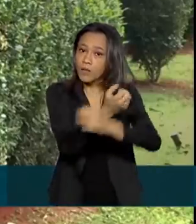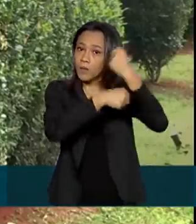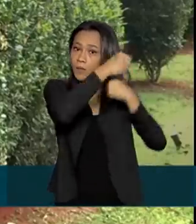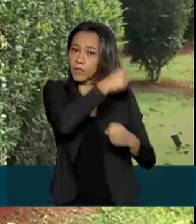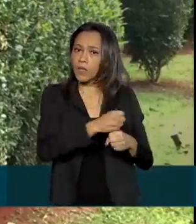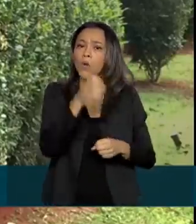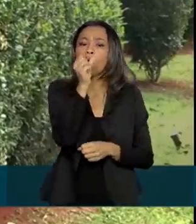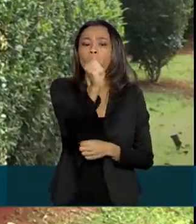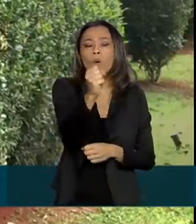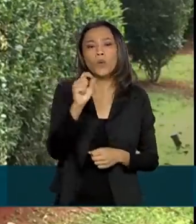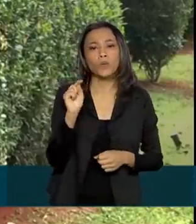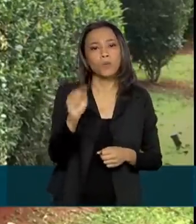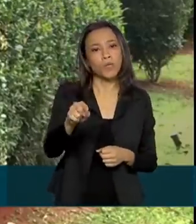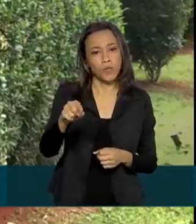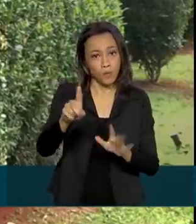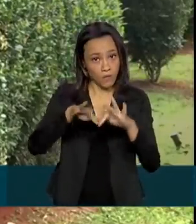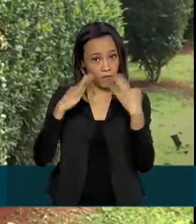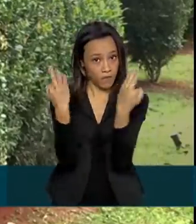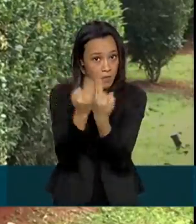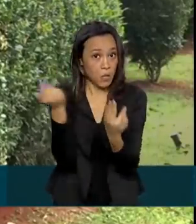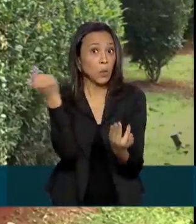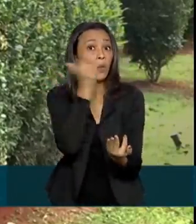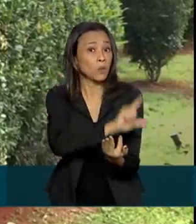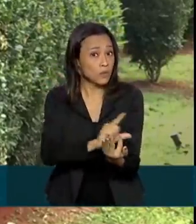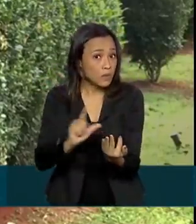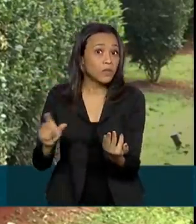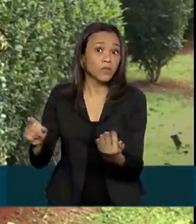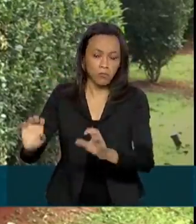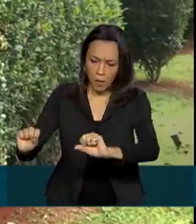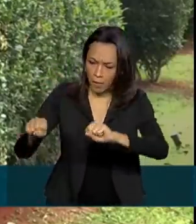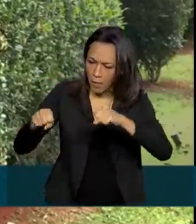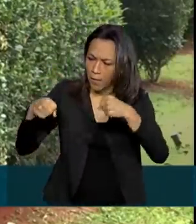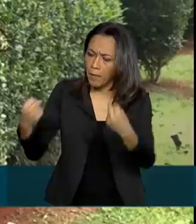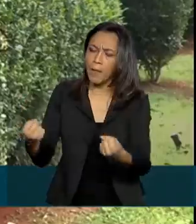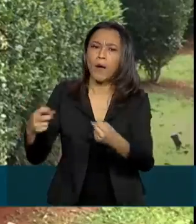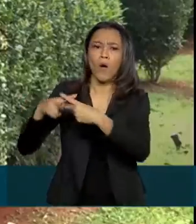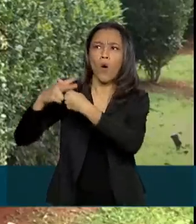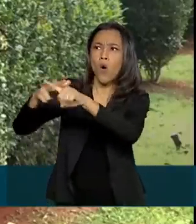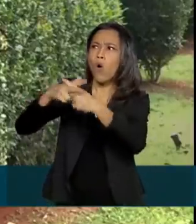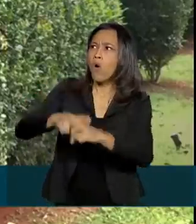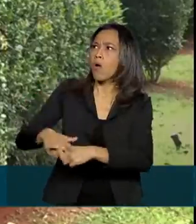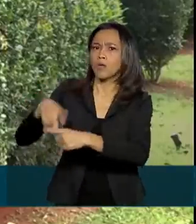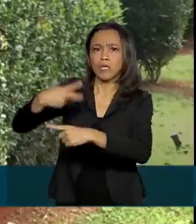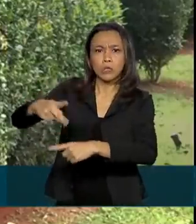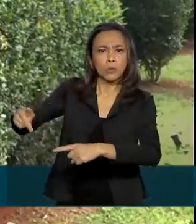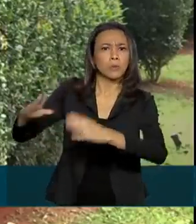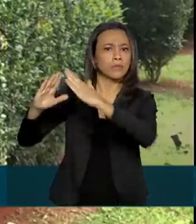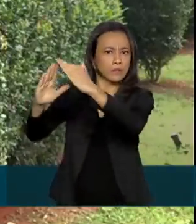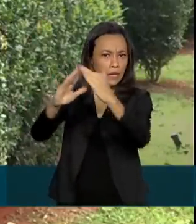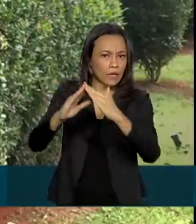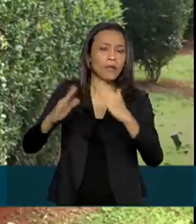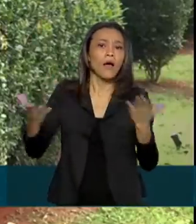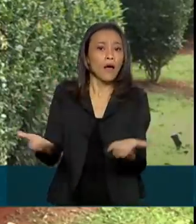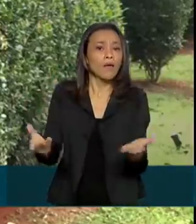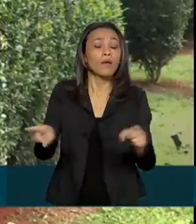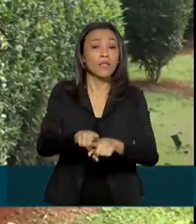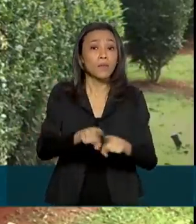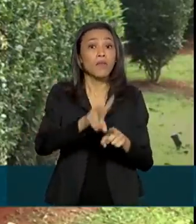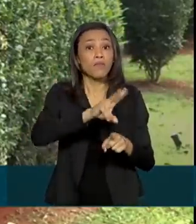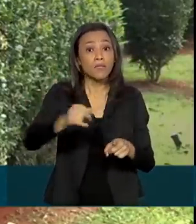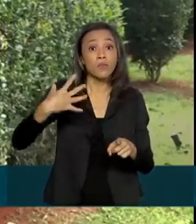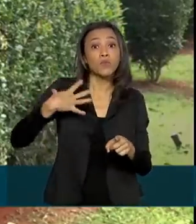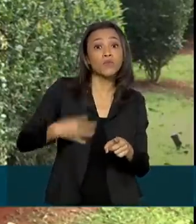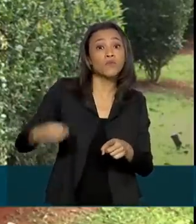famílias conseguiram construir ou reformar as suas casas. Agora, o benefício será estendido também aos